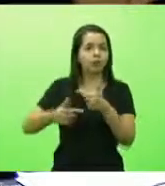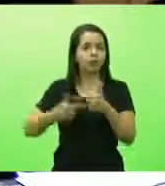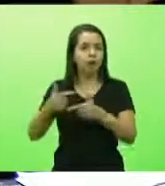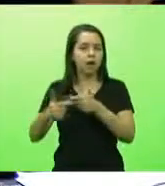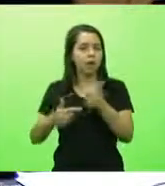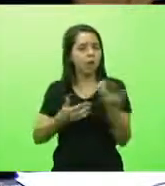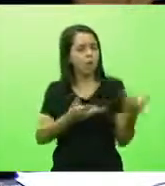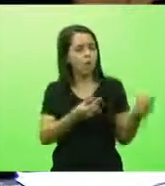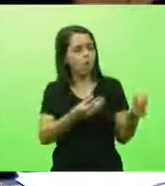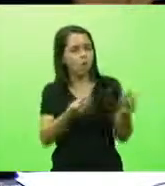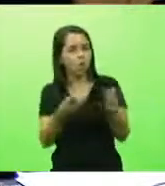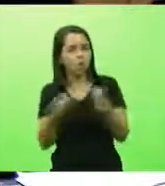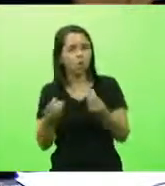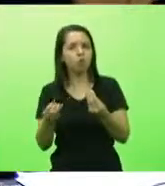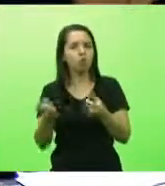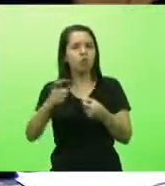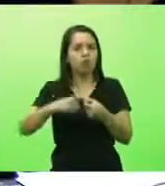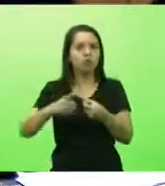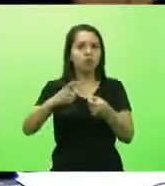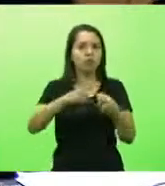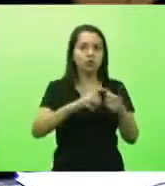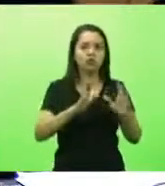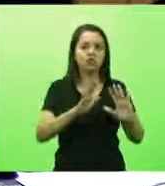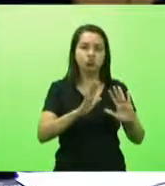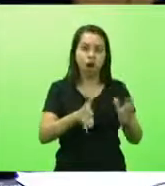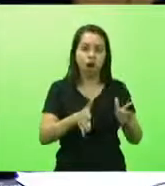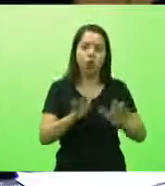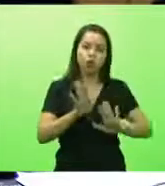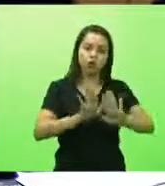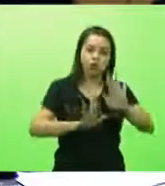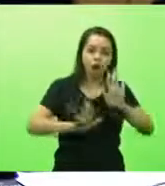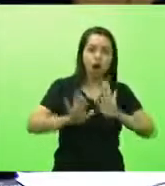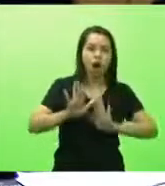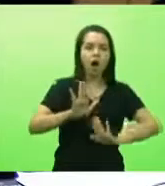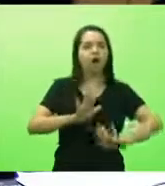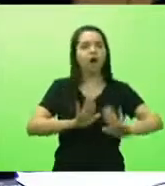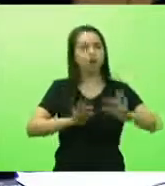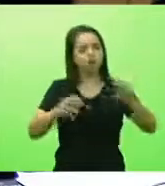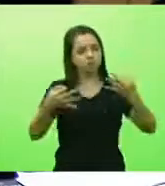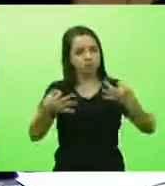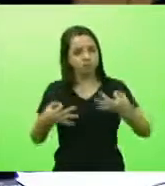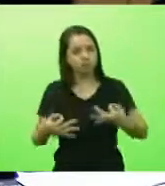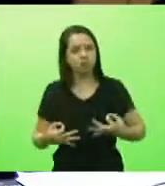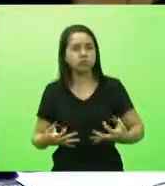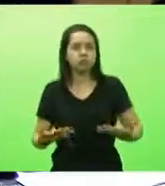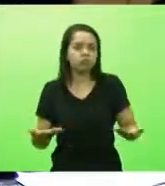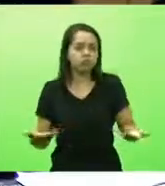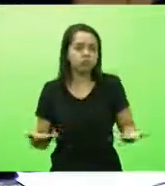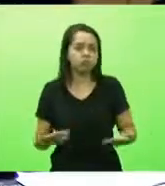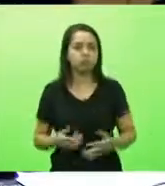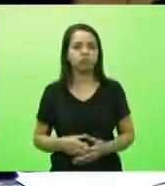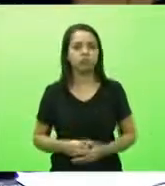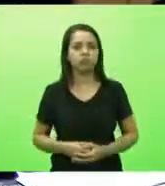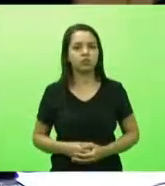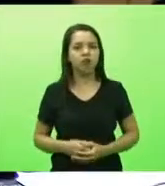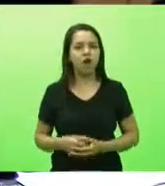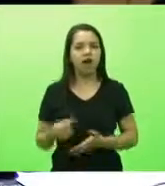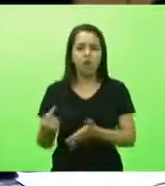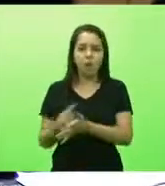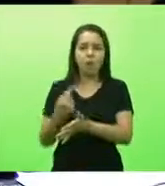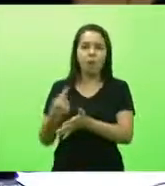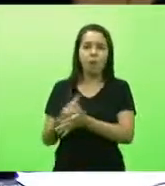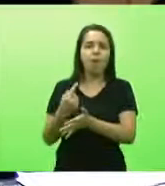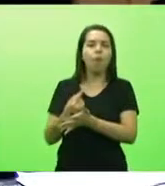retornaram com zelo, com cuidado. E o grande questionamento foi, por exemplo, nós